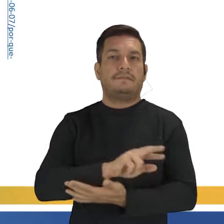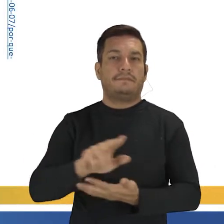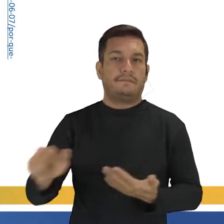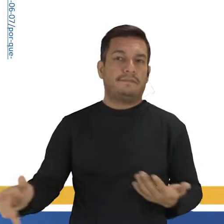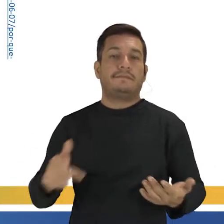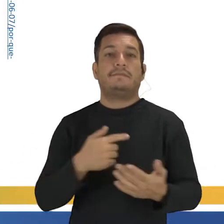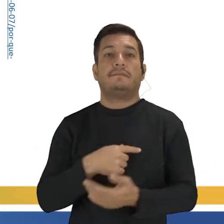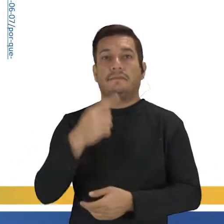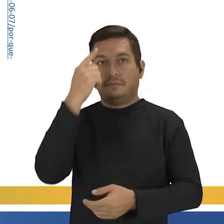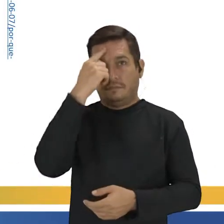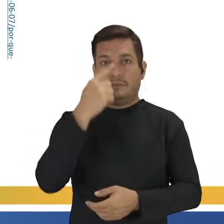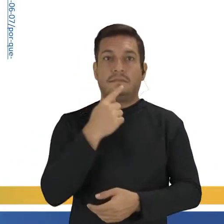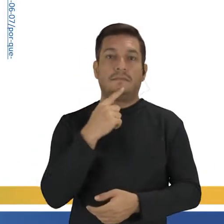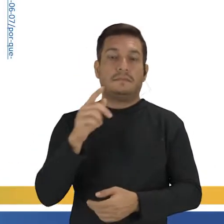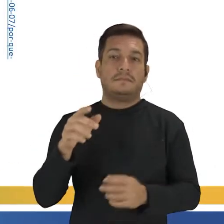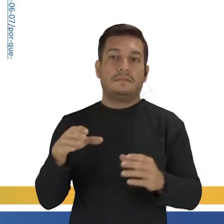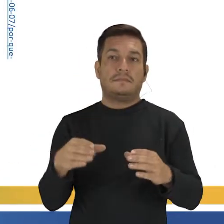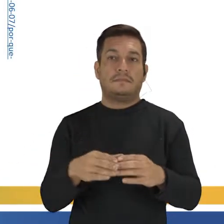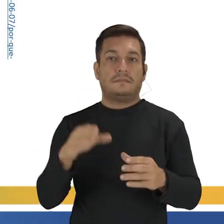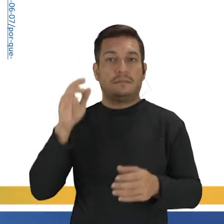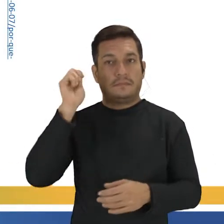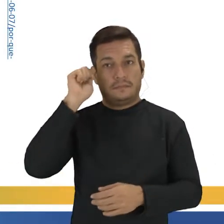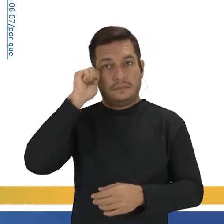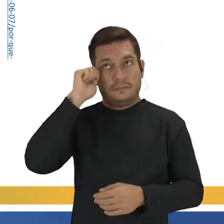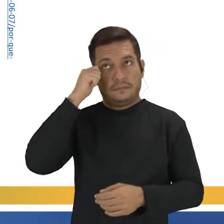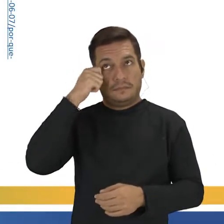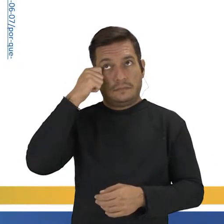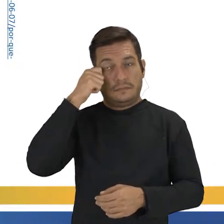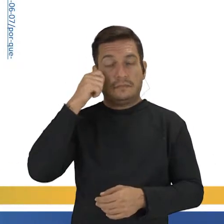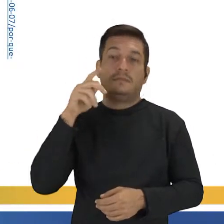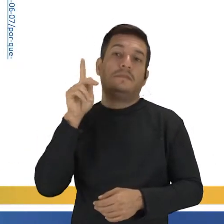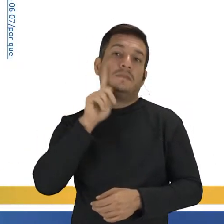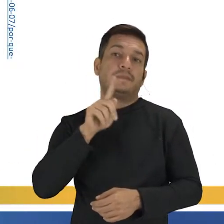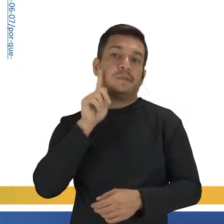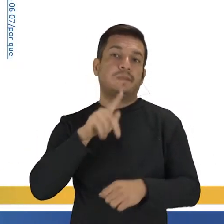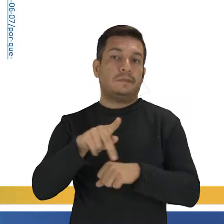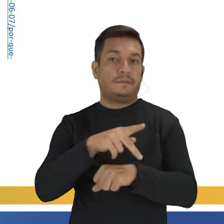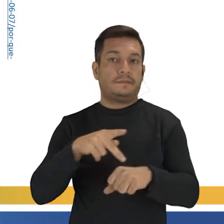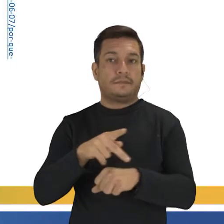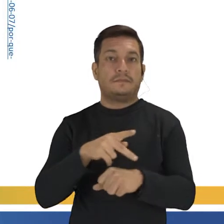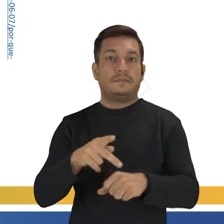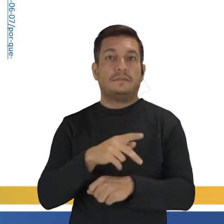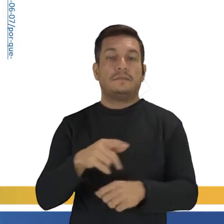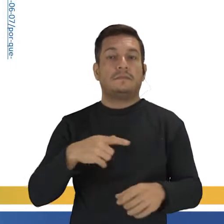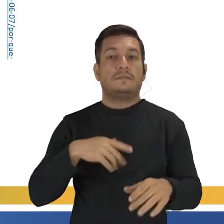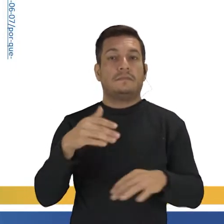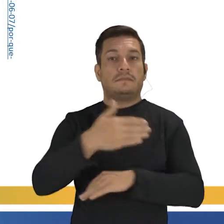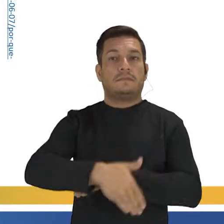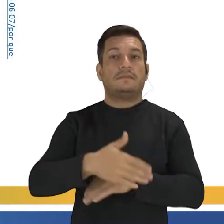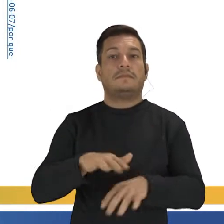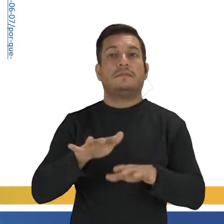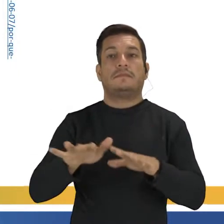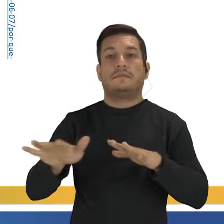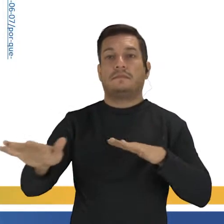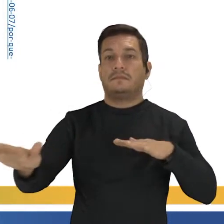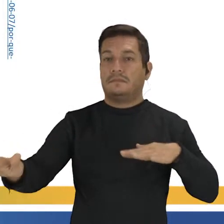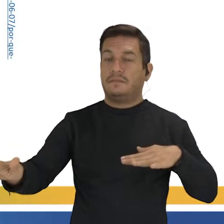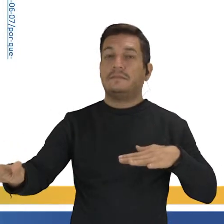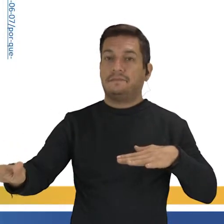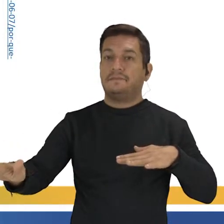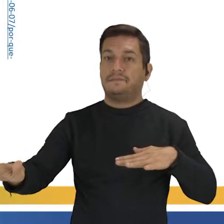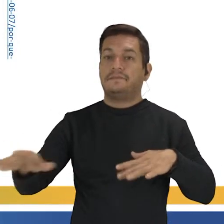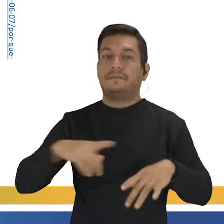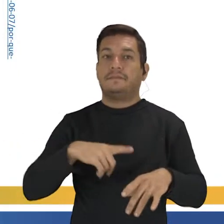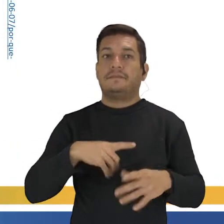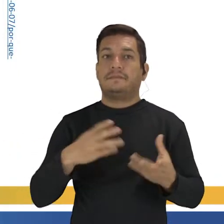A imagem de negros, né? A maioria de negros nos Estados Unidos tomando as ruas, né? A gente tem aí um contingente muito